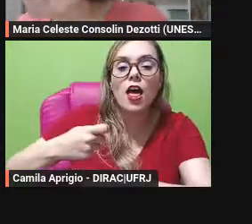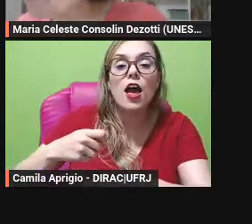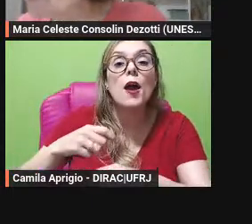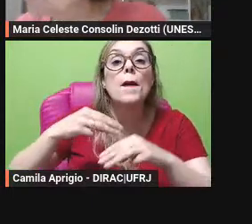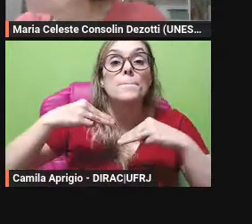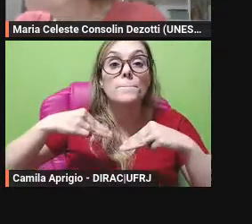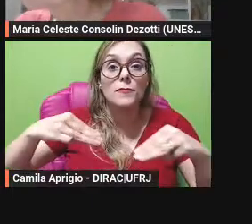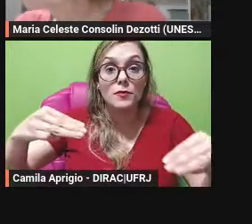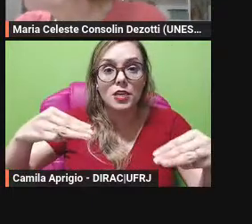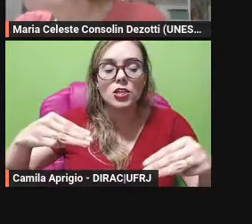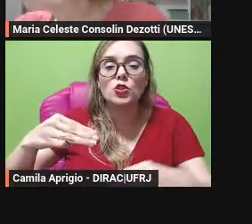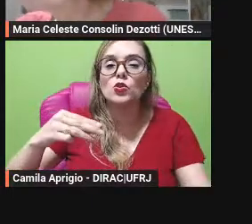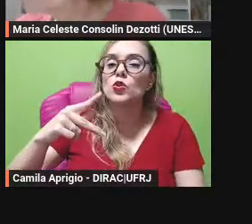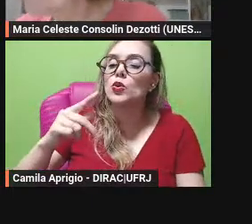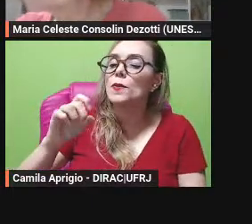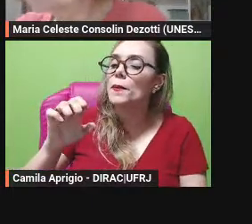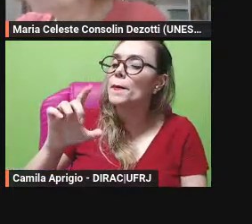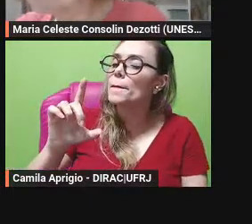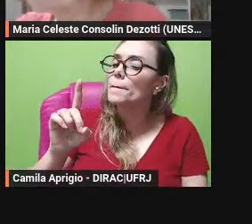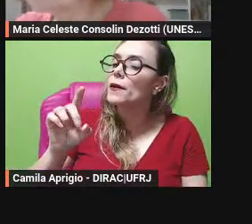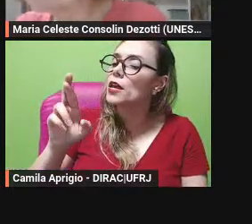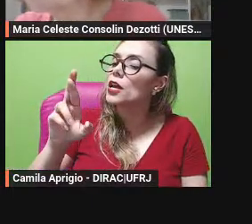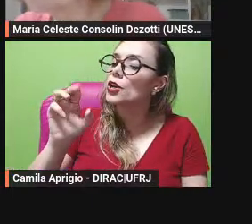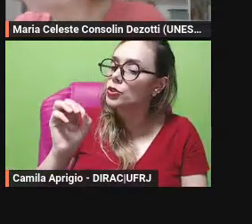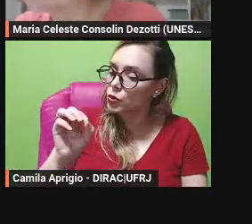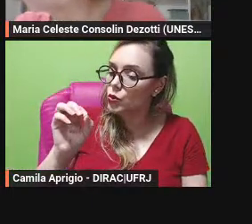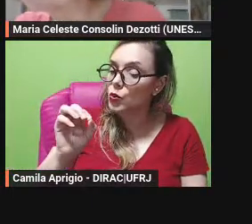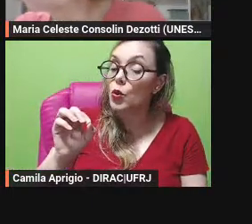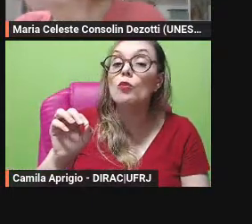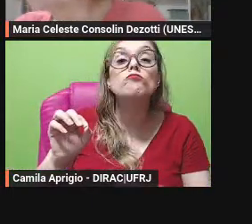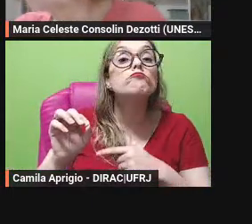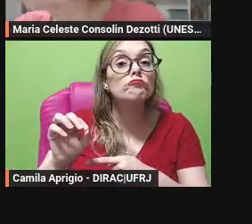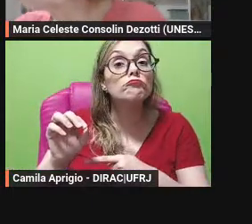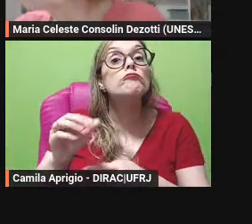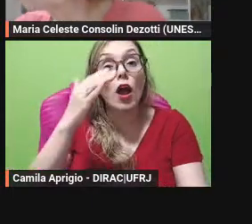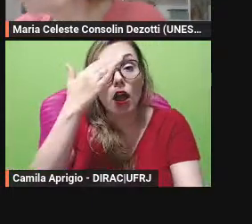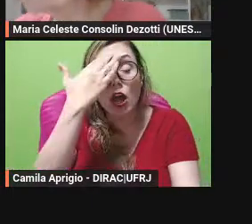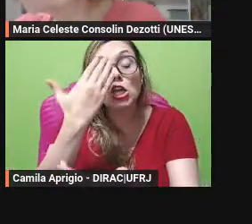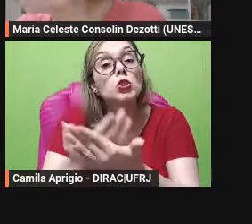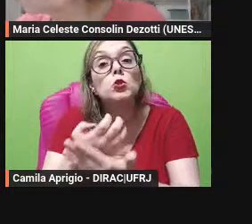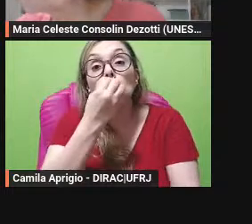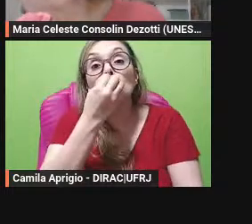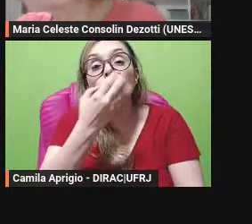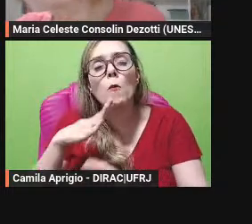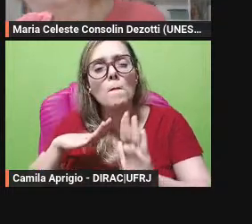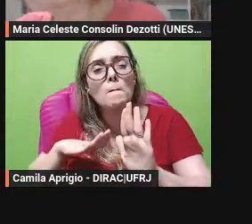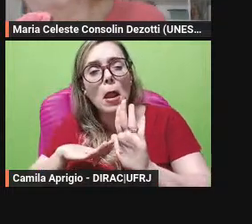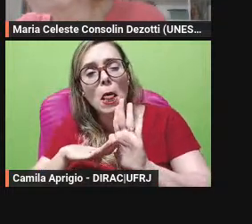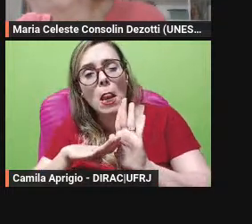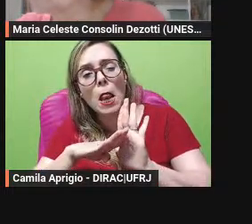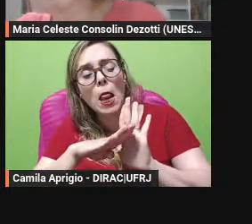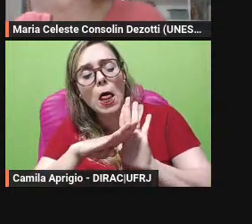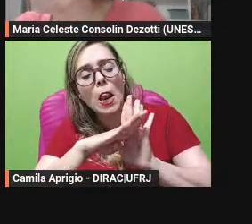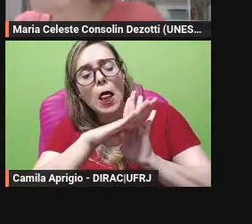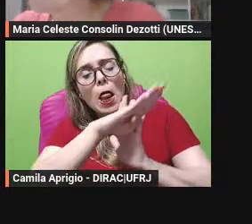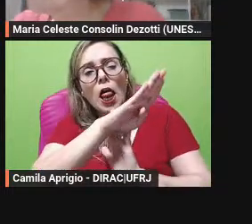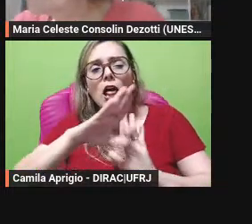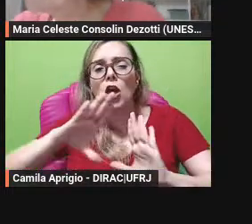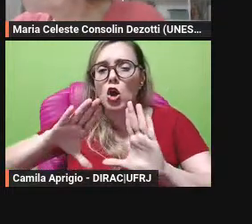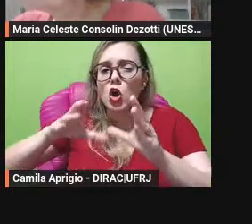Malan esperavam mais com base nas expectativas criadas por vários integrantes do governo